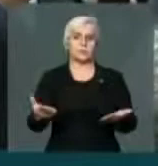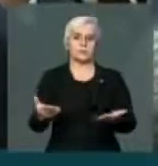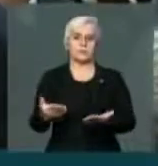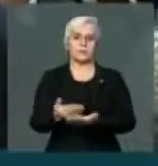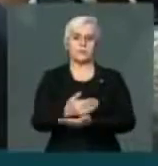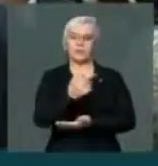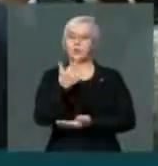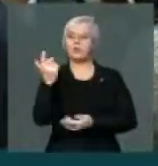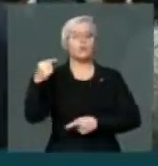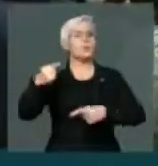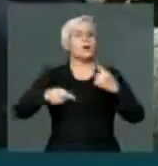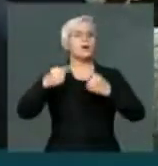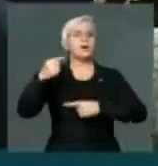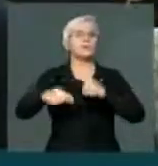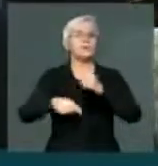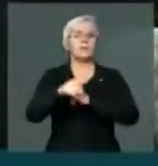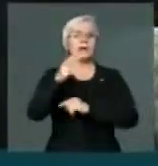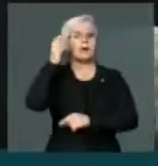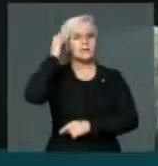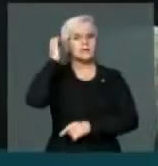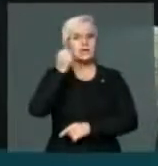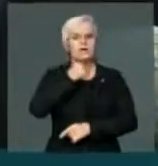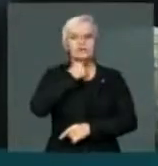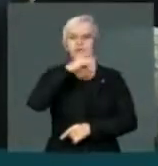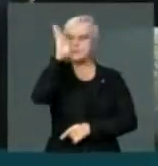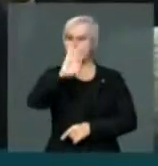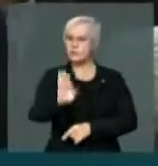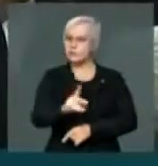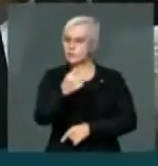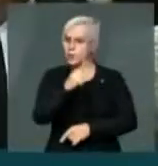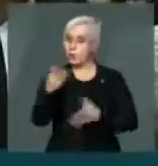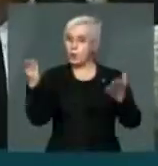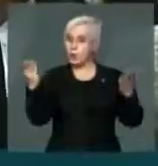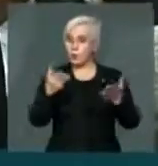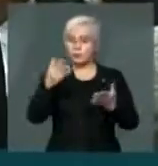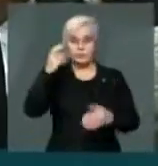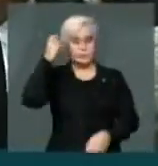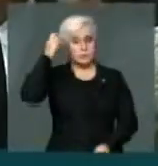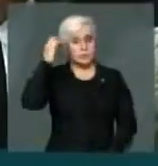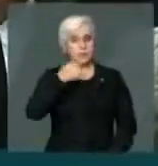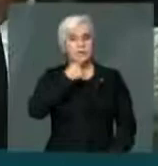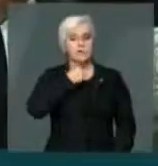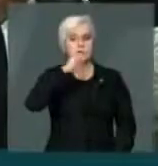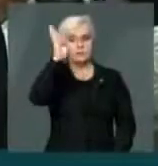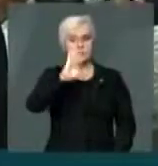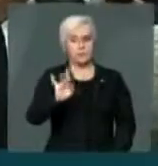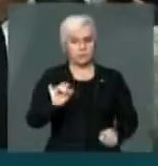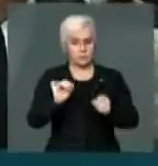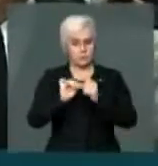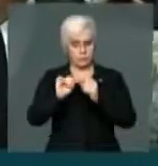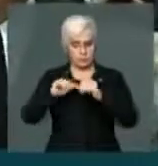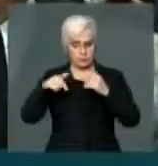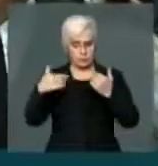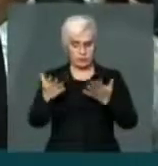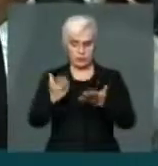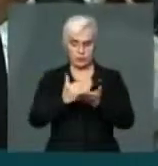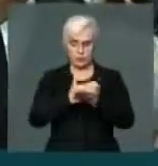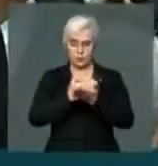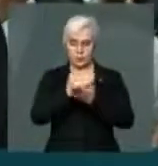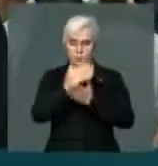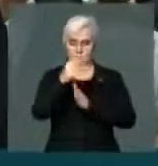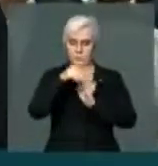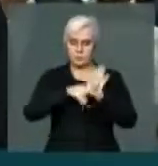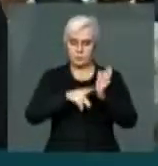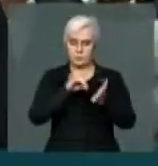Não é o debate sobre a voz do Brasil. A voz do Brasil hoje, o que foi feito com a medida originária